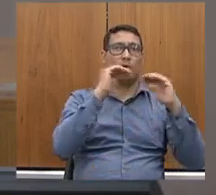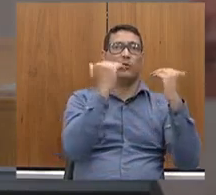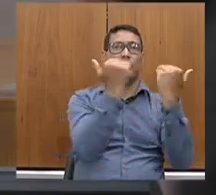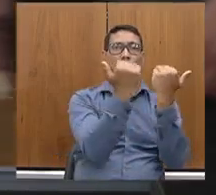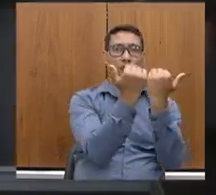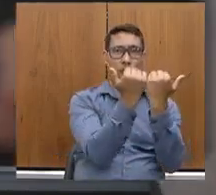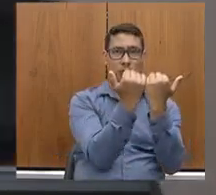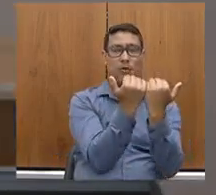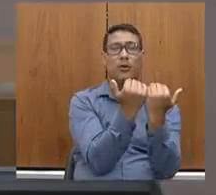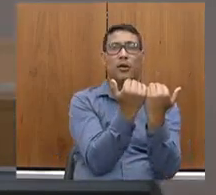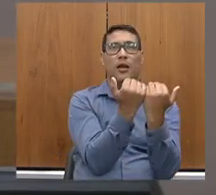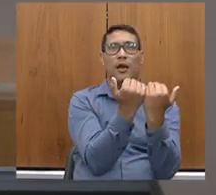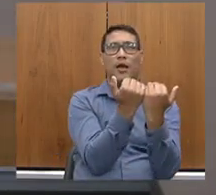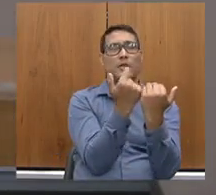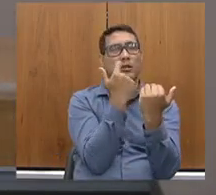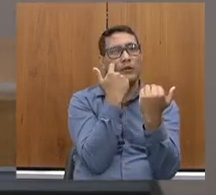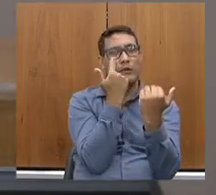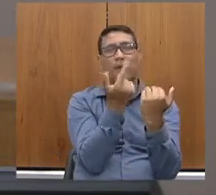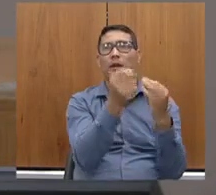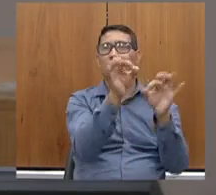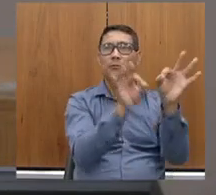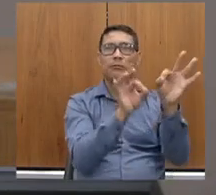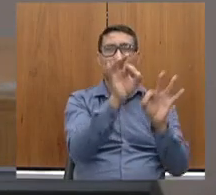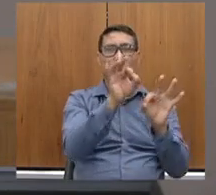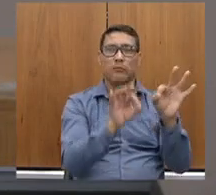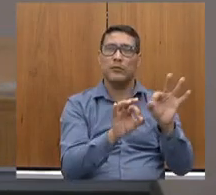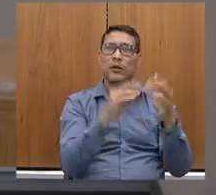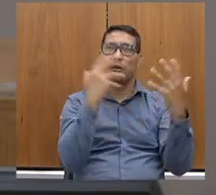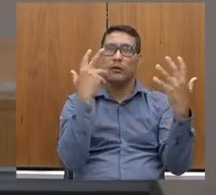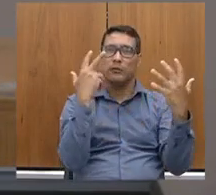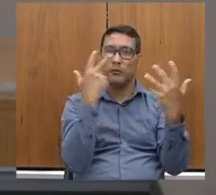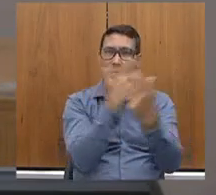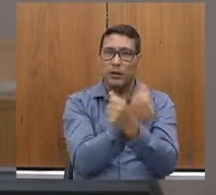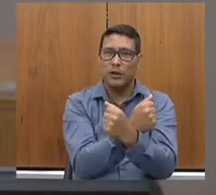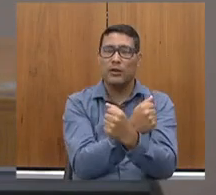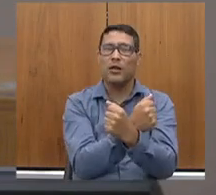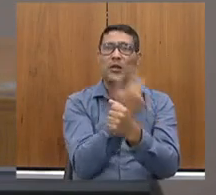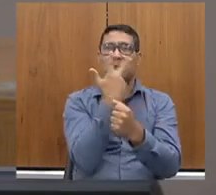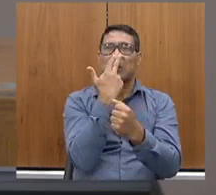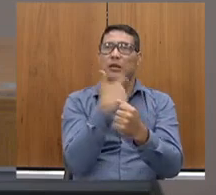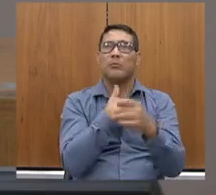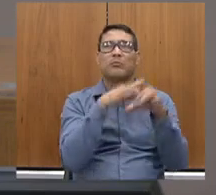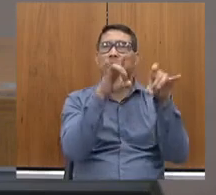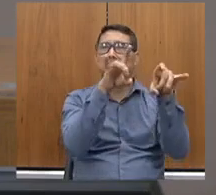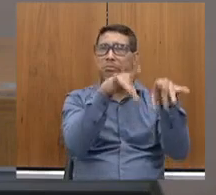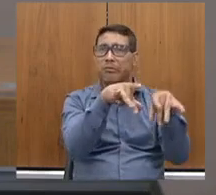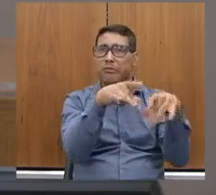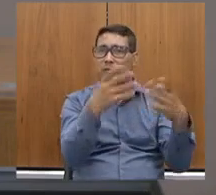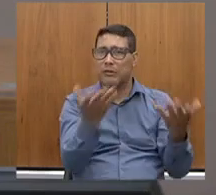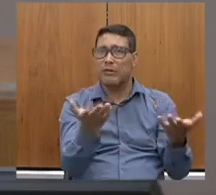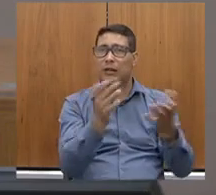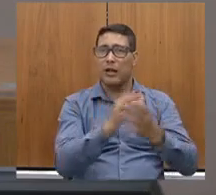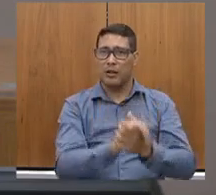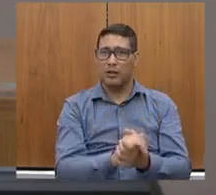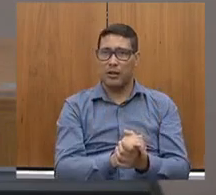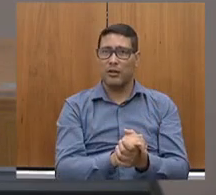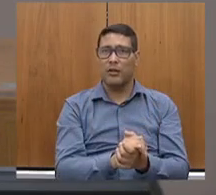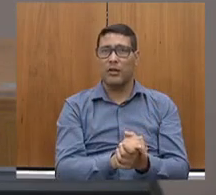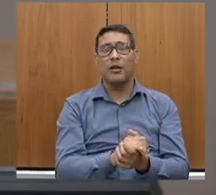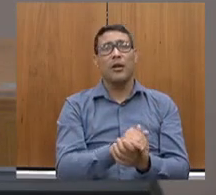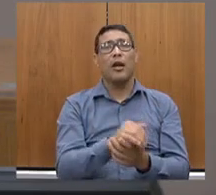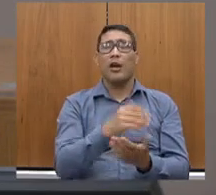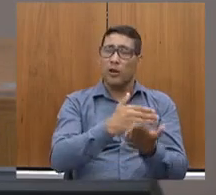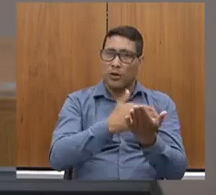Era uma pena ver uma infraestrutura tão bonita e tão emblemática, largada. Ela passou a ser gerida pela